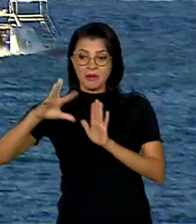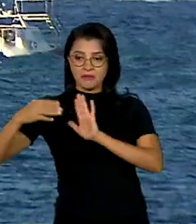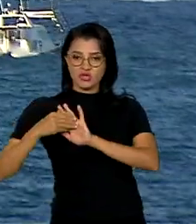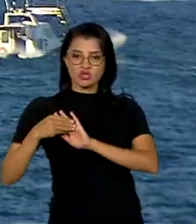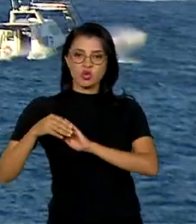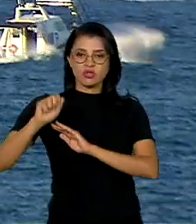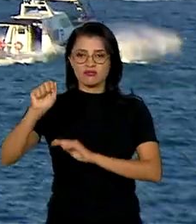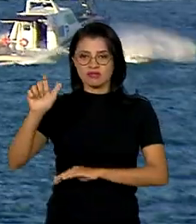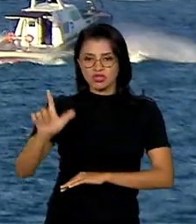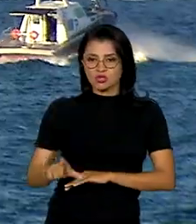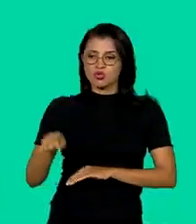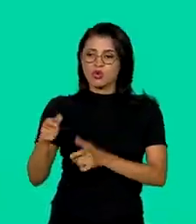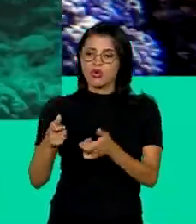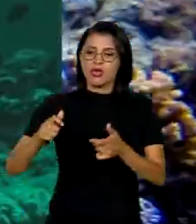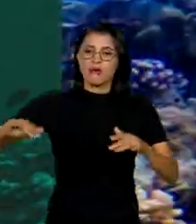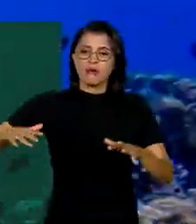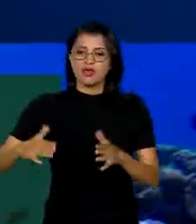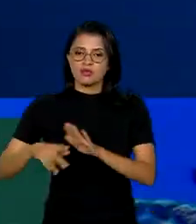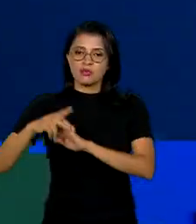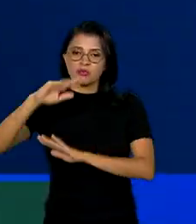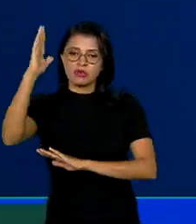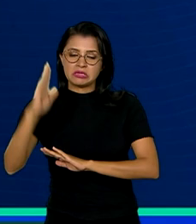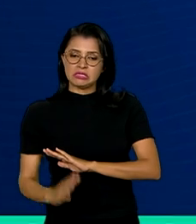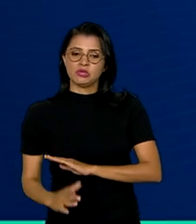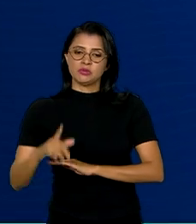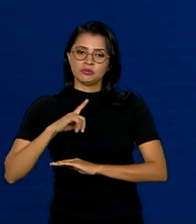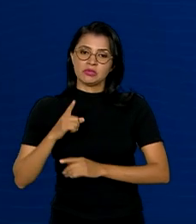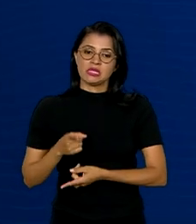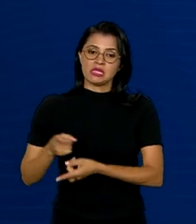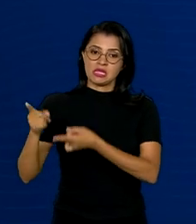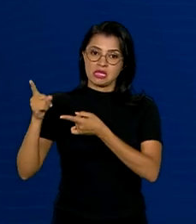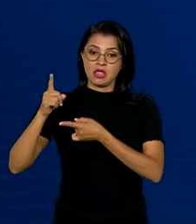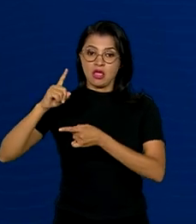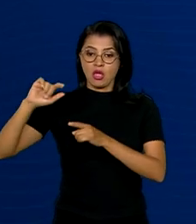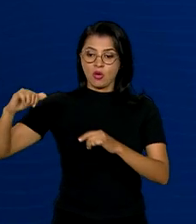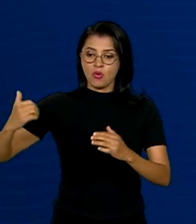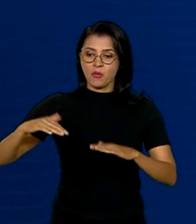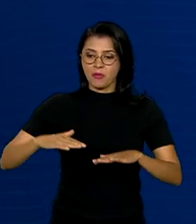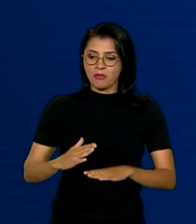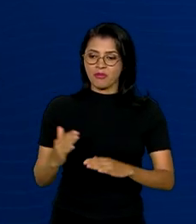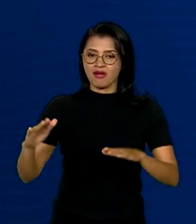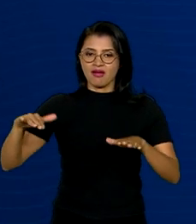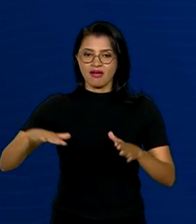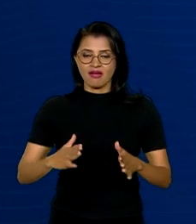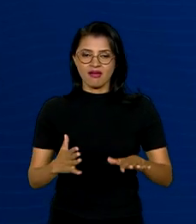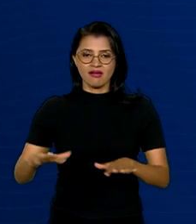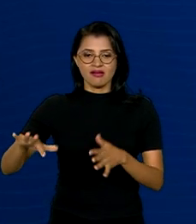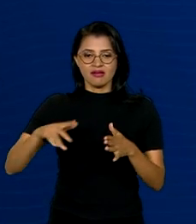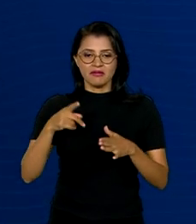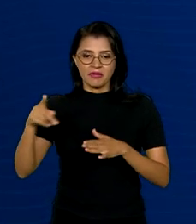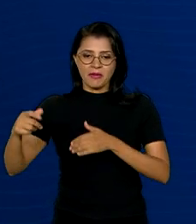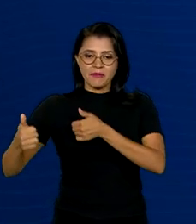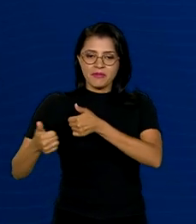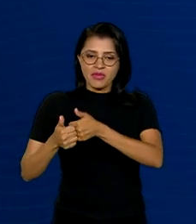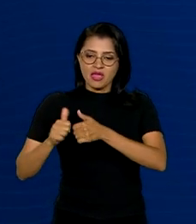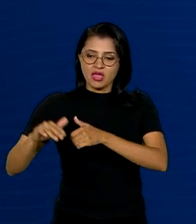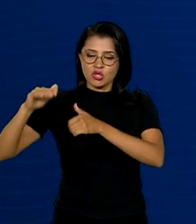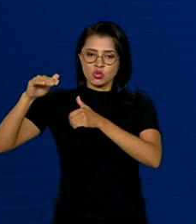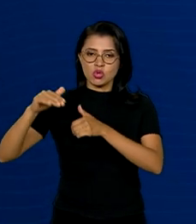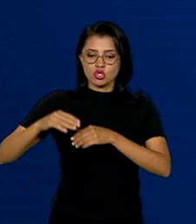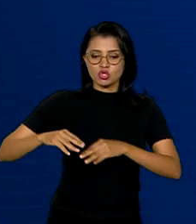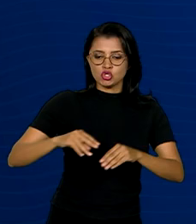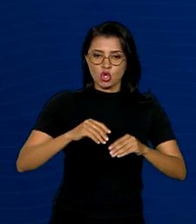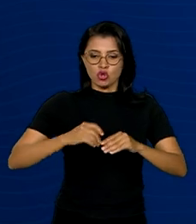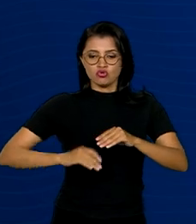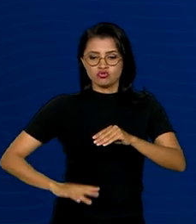território marítimo brasileiro. Ela compreende a superfície do mar, águas sobrejacentes ao leito do mar, solo e